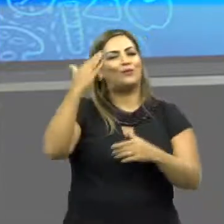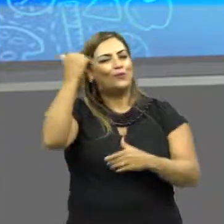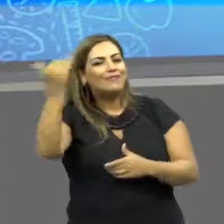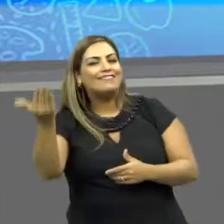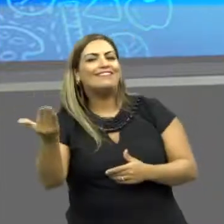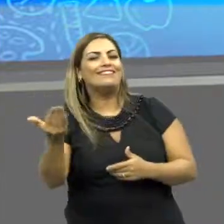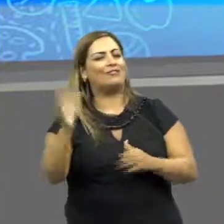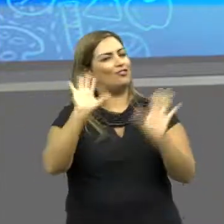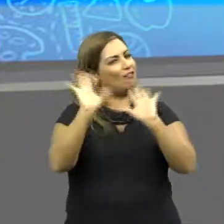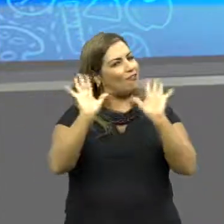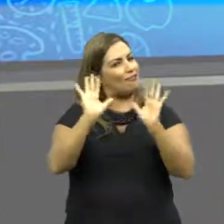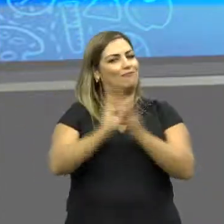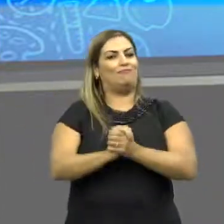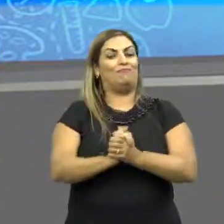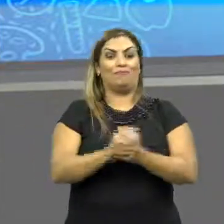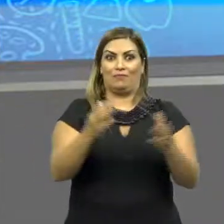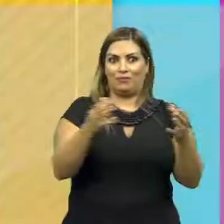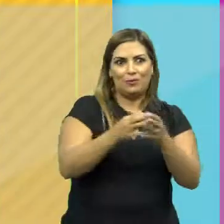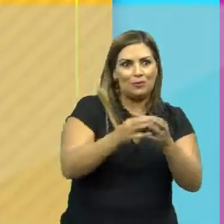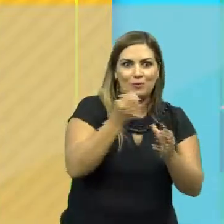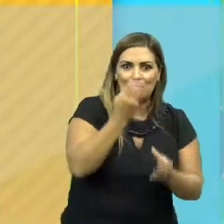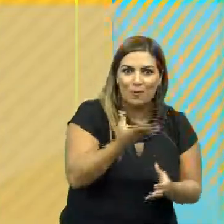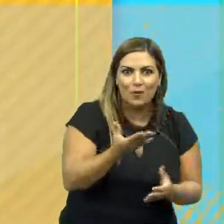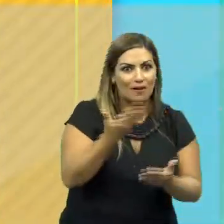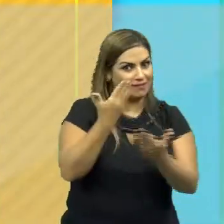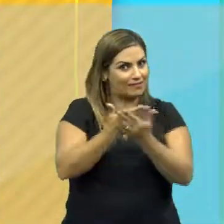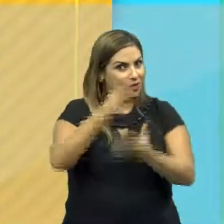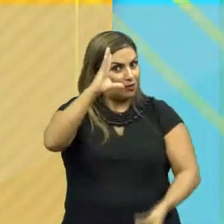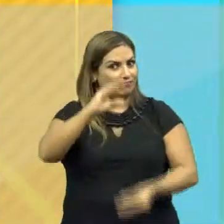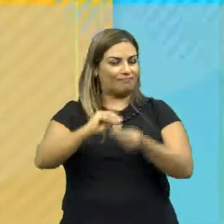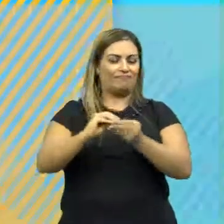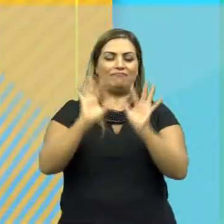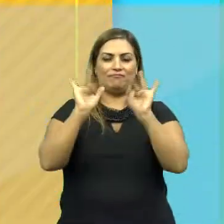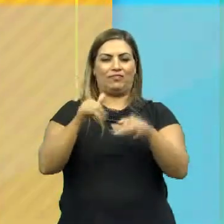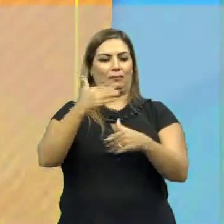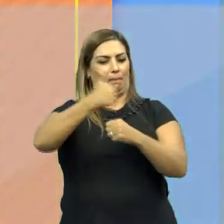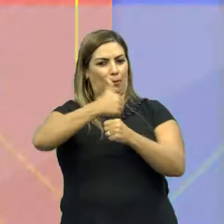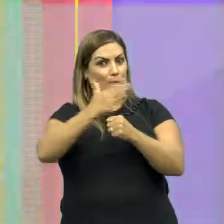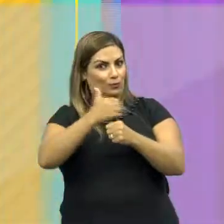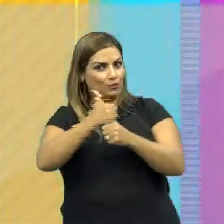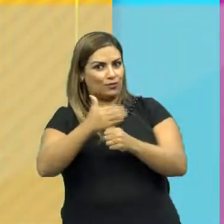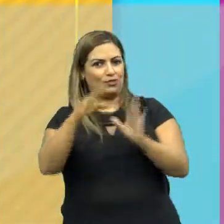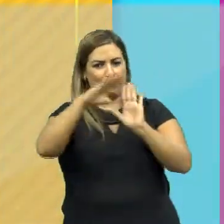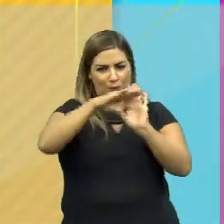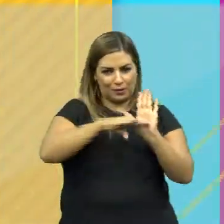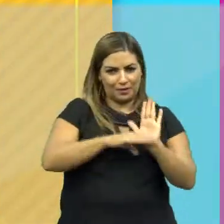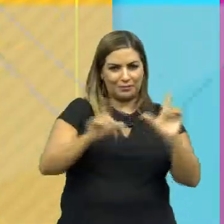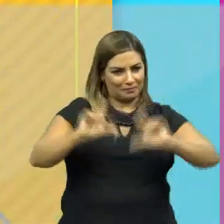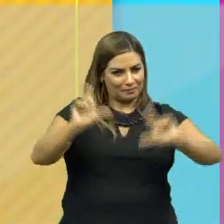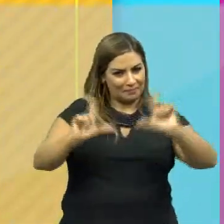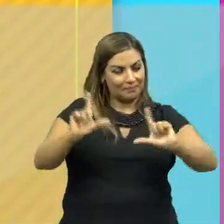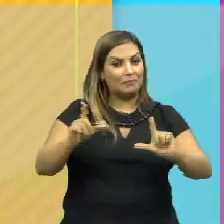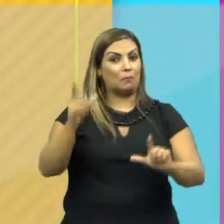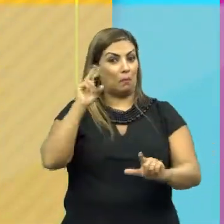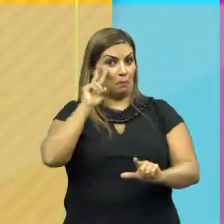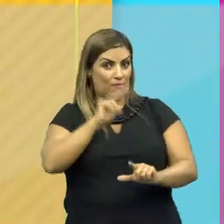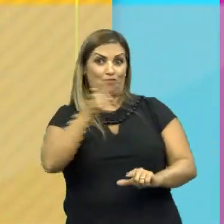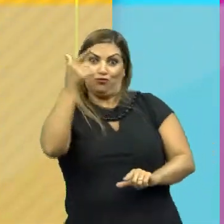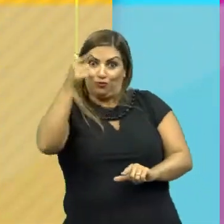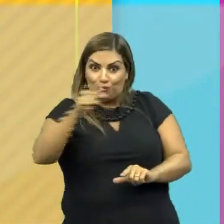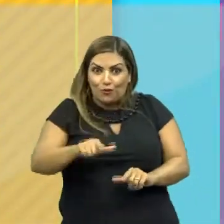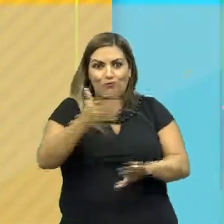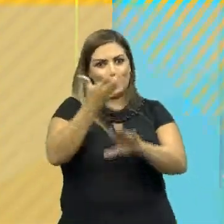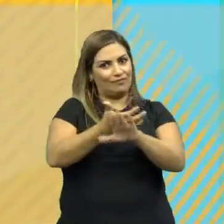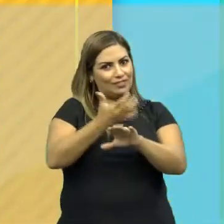sorte, sucesso, valeu! Bom, turma, com essa aula a gente conclui os temas de biologia aqui no programa, mas você pode rever